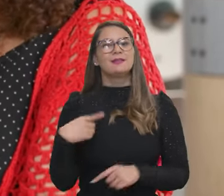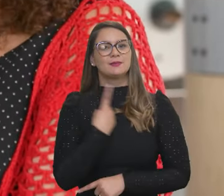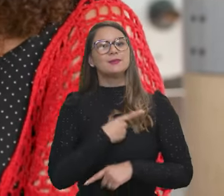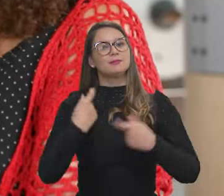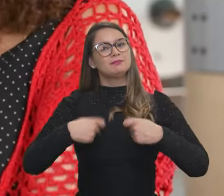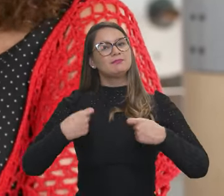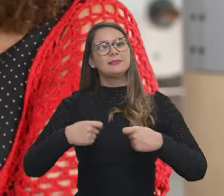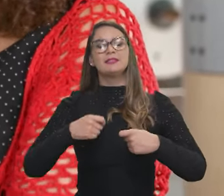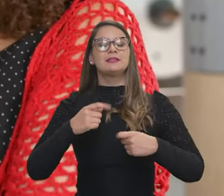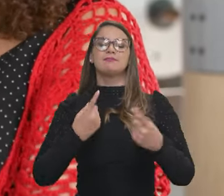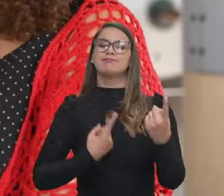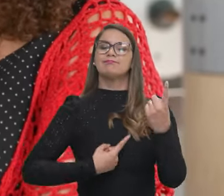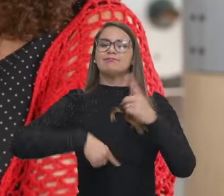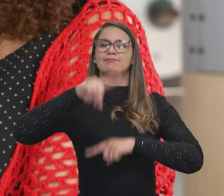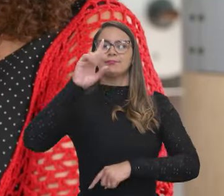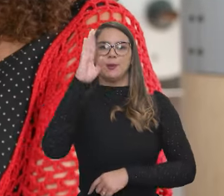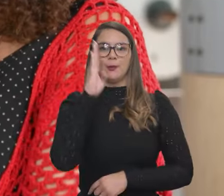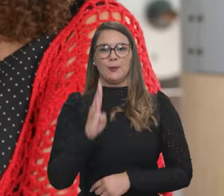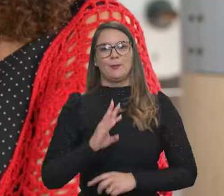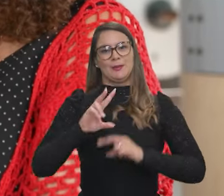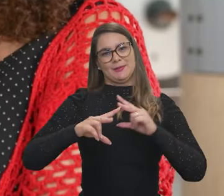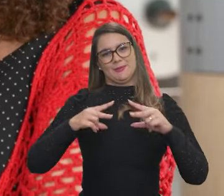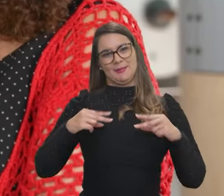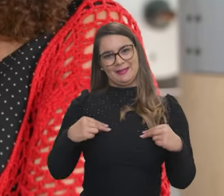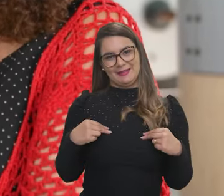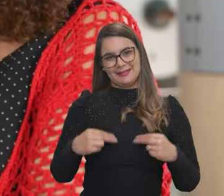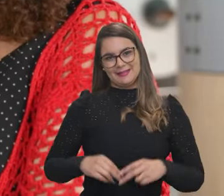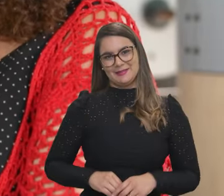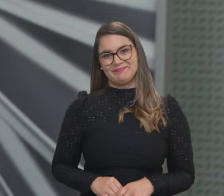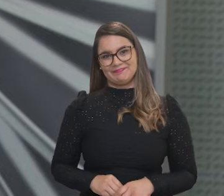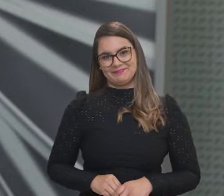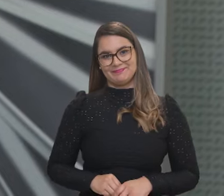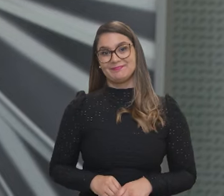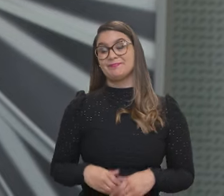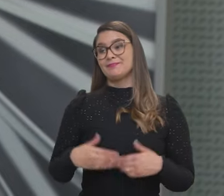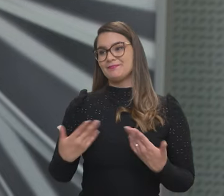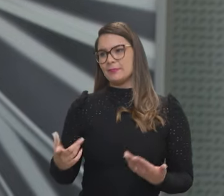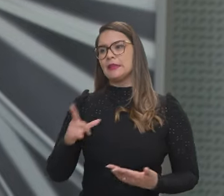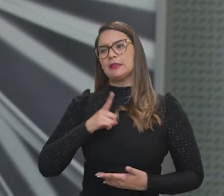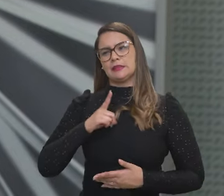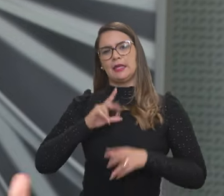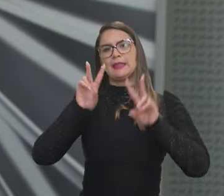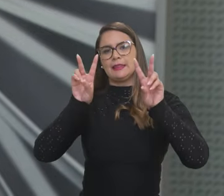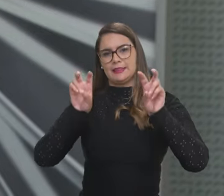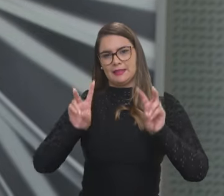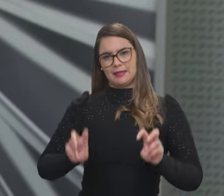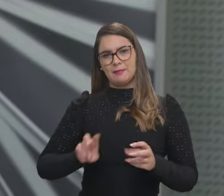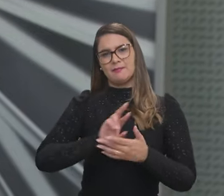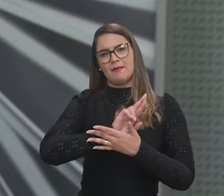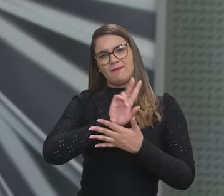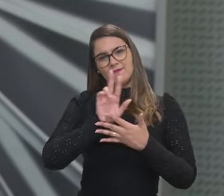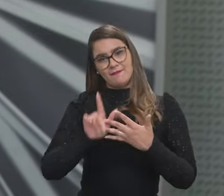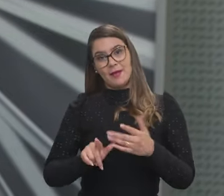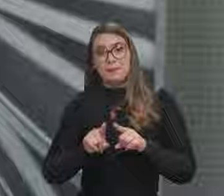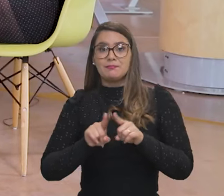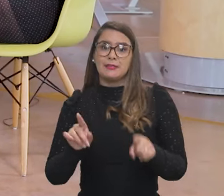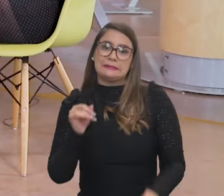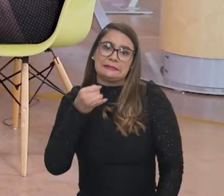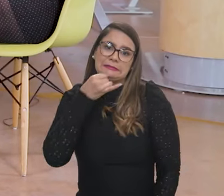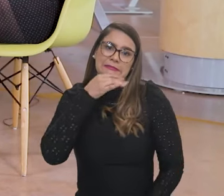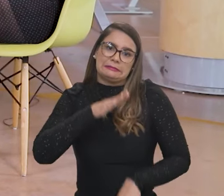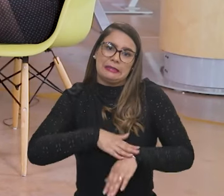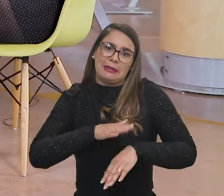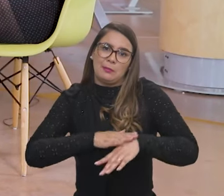e que a gente precisa dar o salto que o Brasil merece nessa direção. Bom, ministra, temos muito assunto ainda para falar